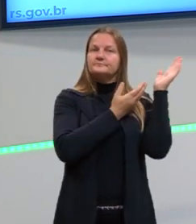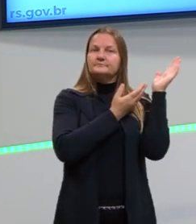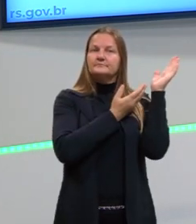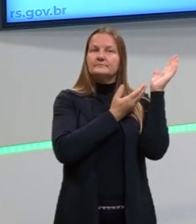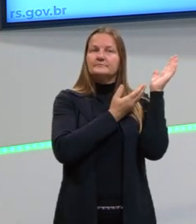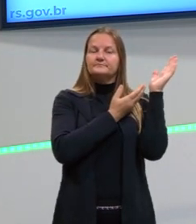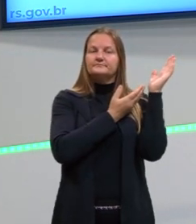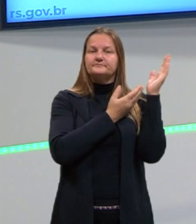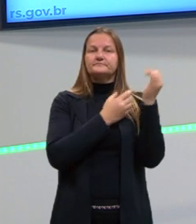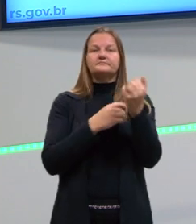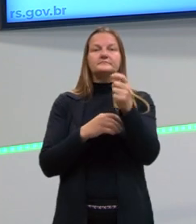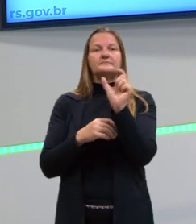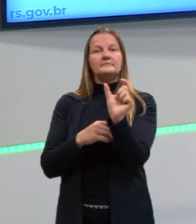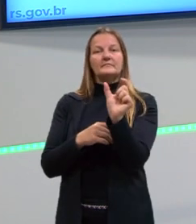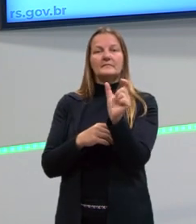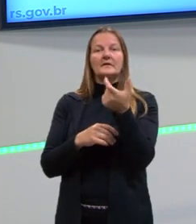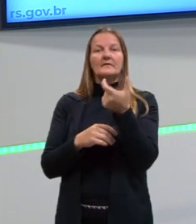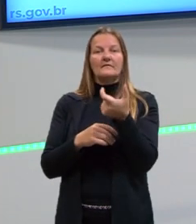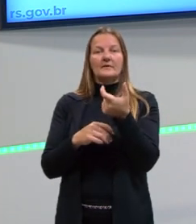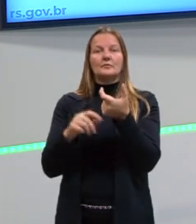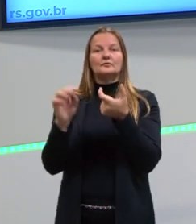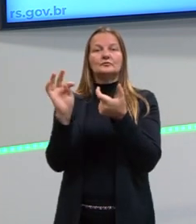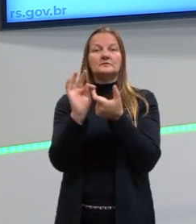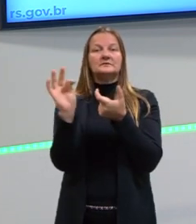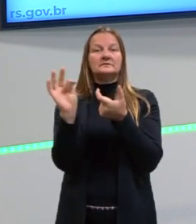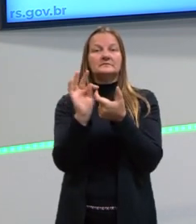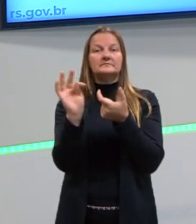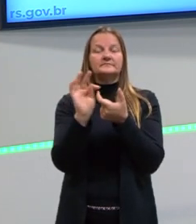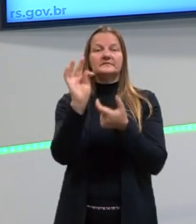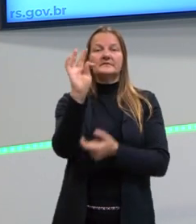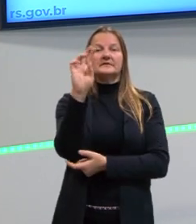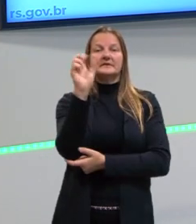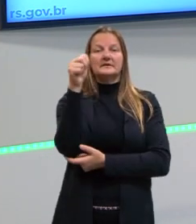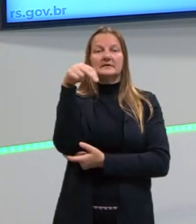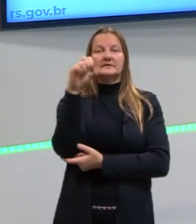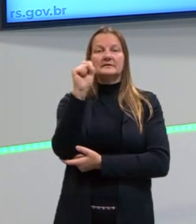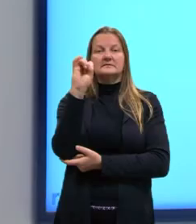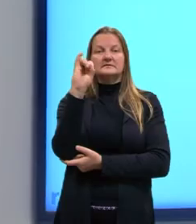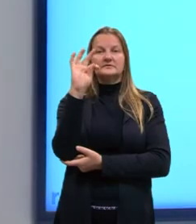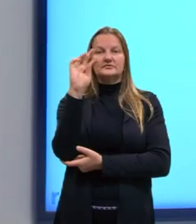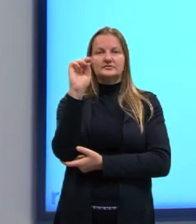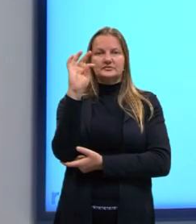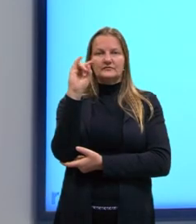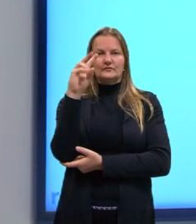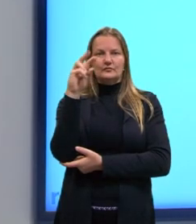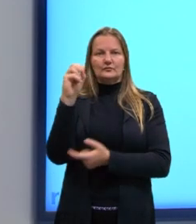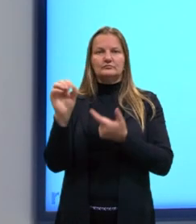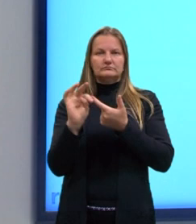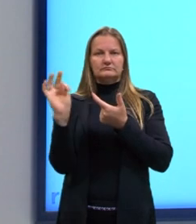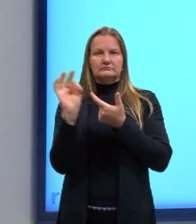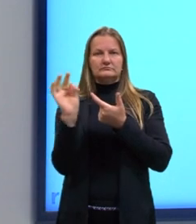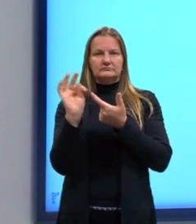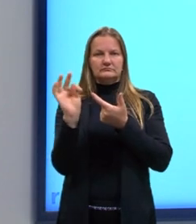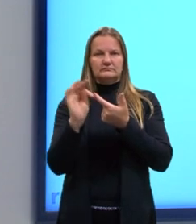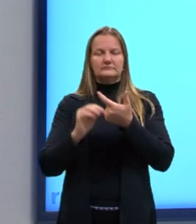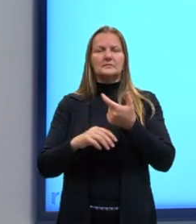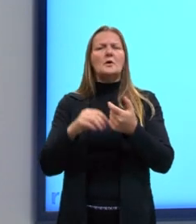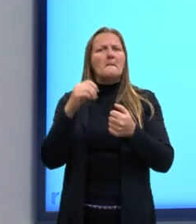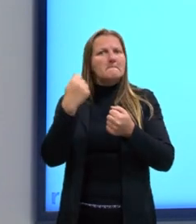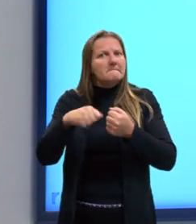transitivos. Eles vão ser aqueles verbos que necessitam de objetos. Eles